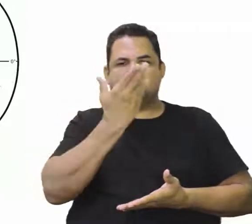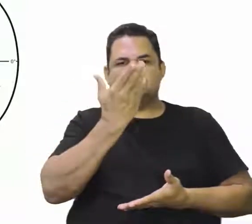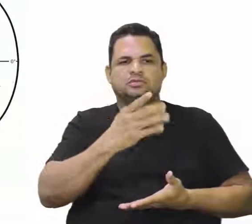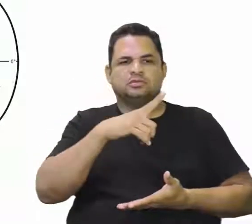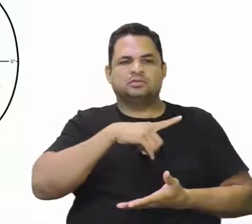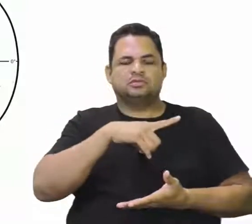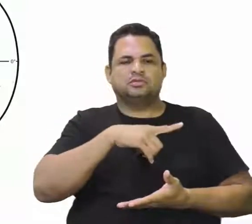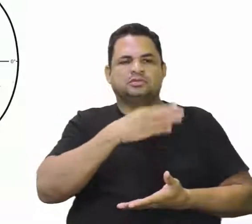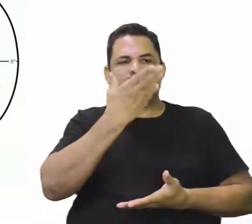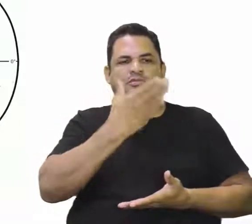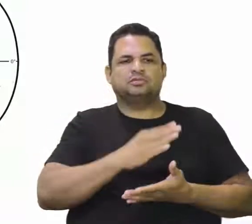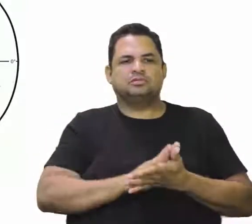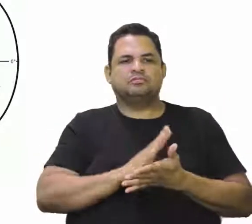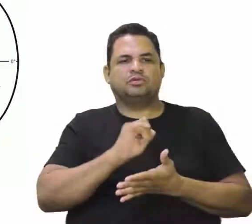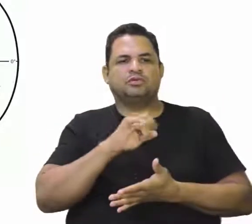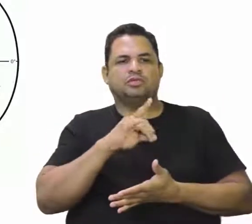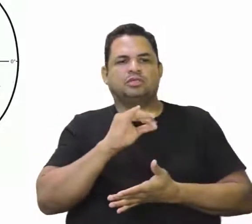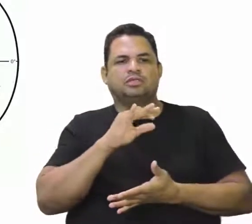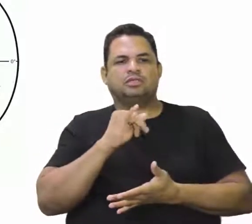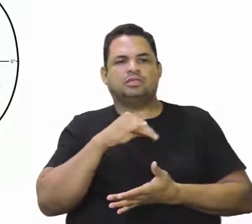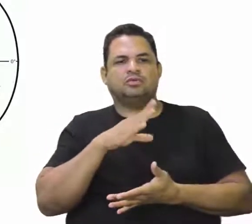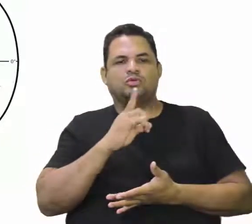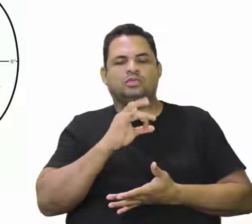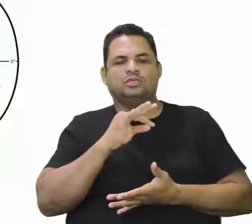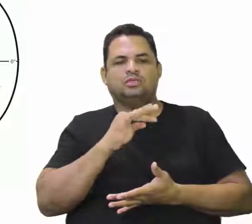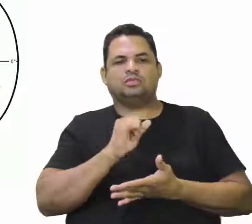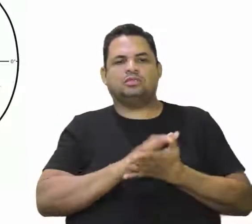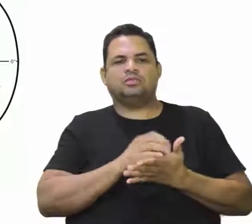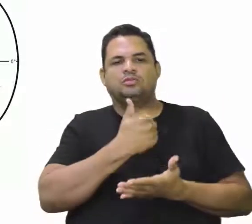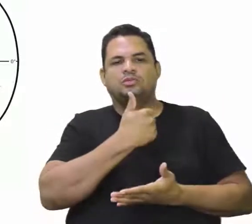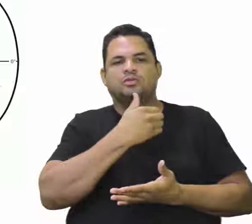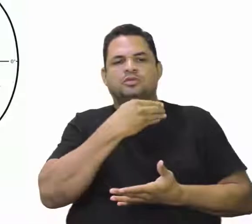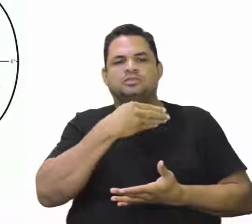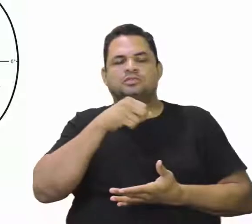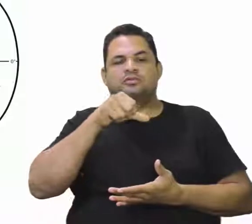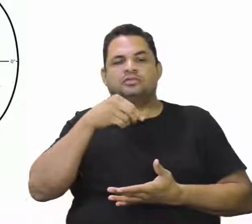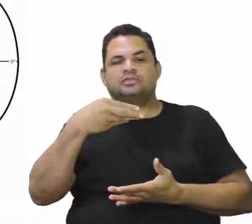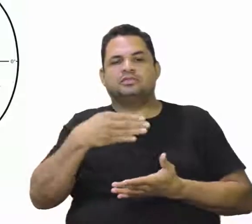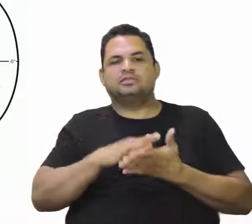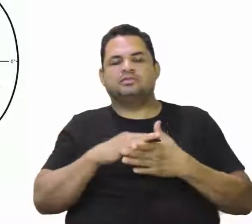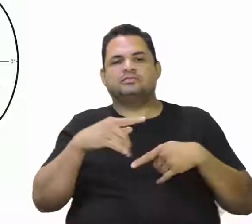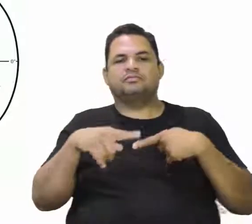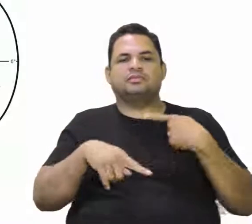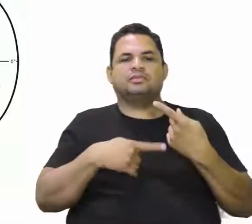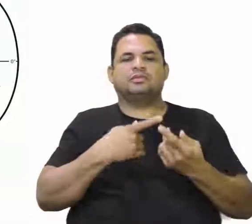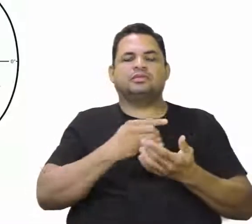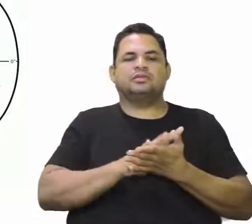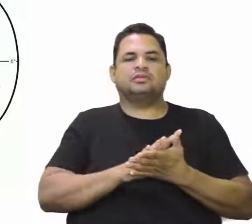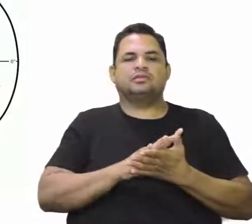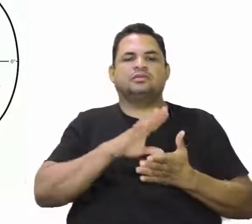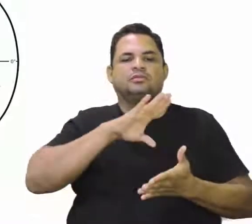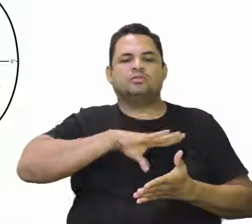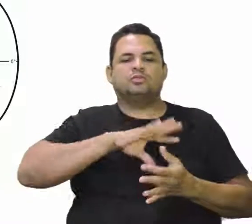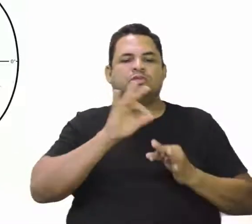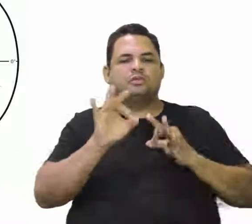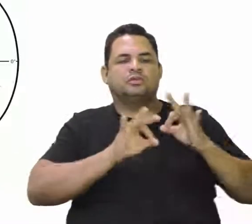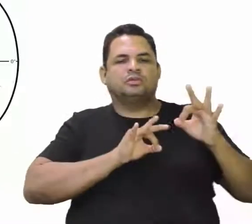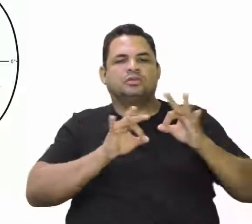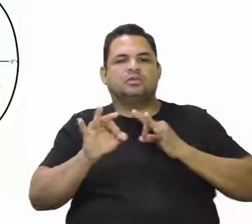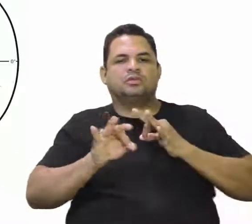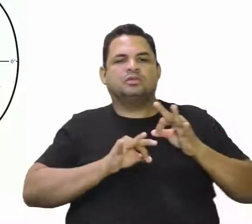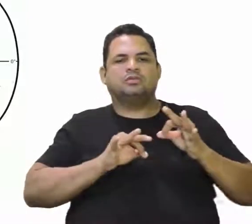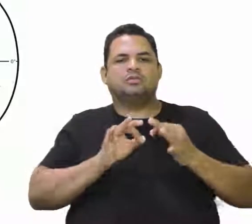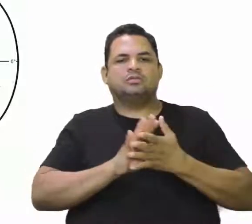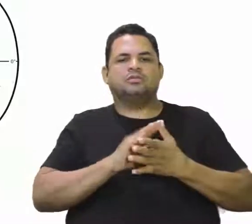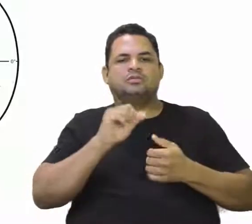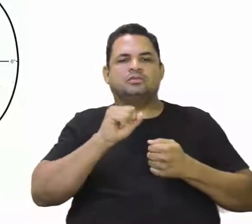tivemos aí a Bula Intercoeteira, de 1493. Depois Portugal vai articular para